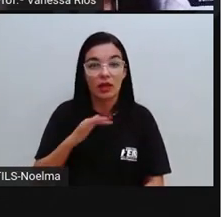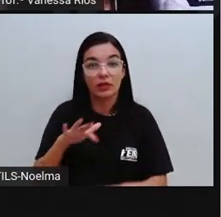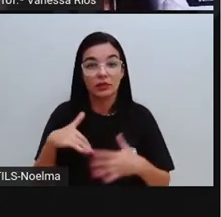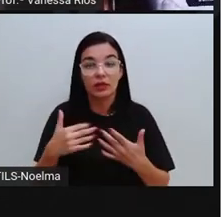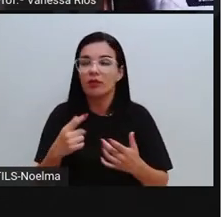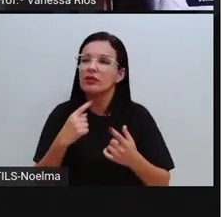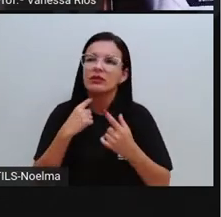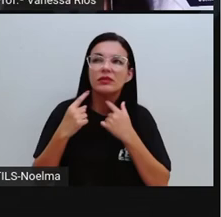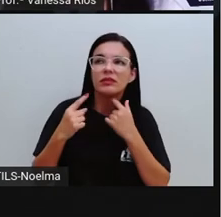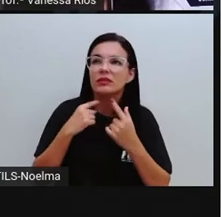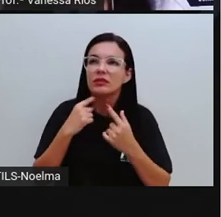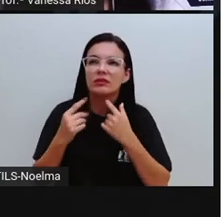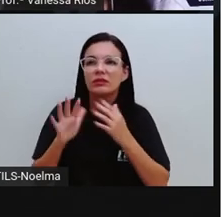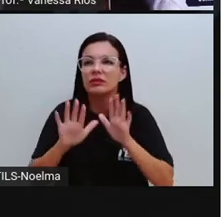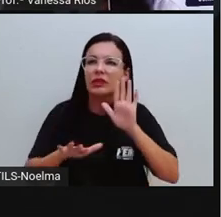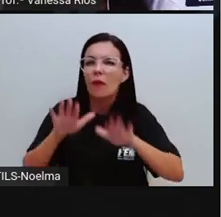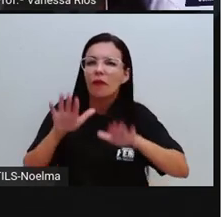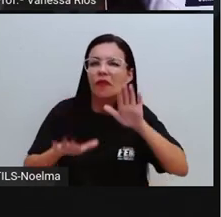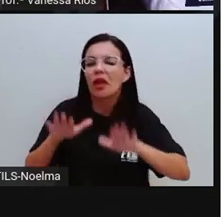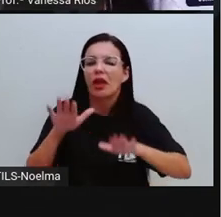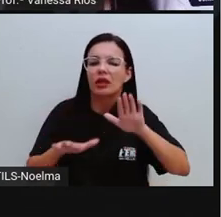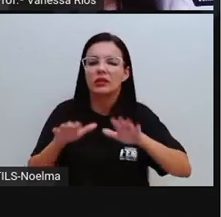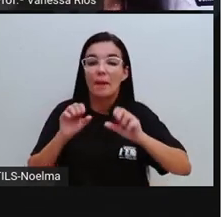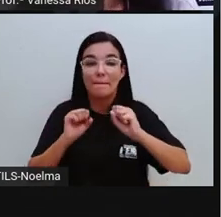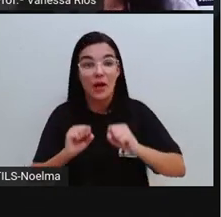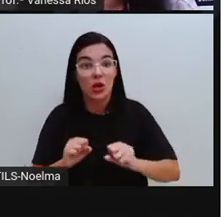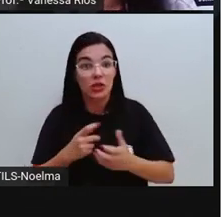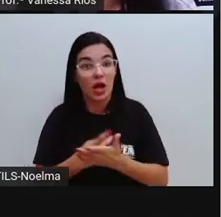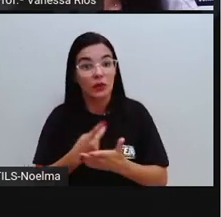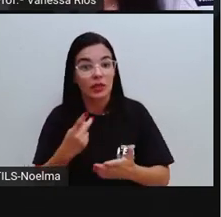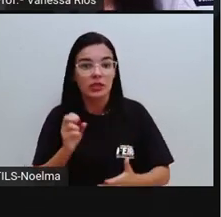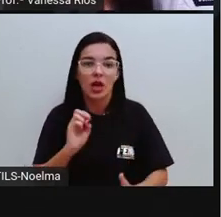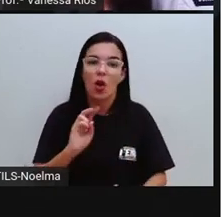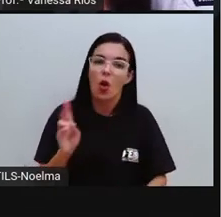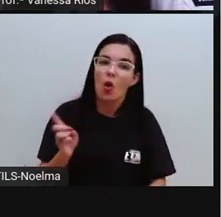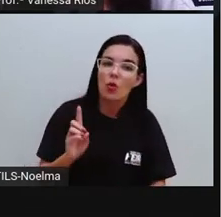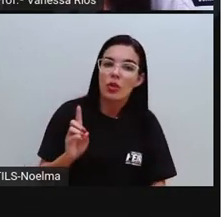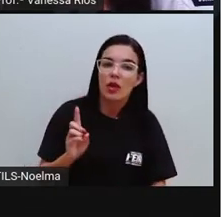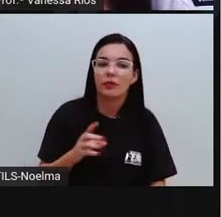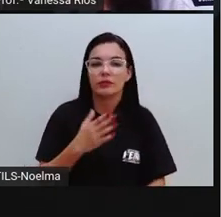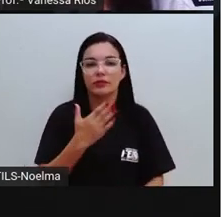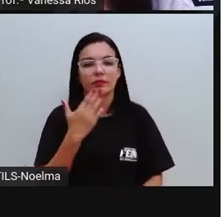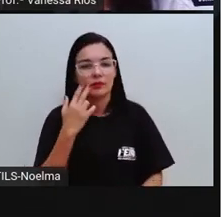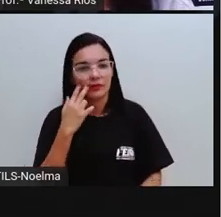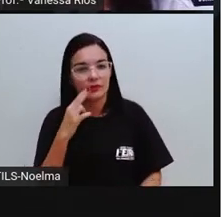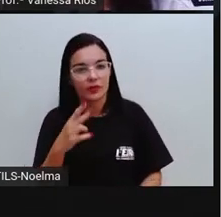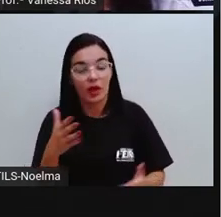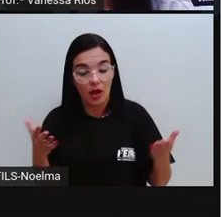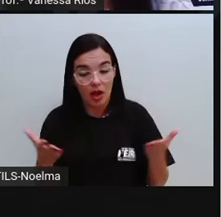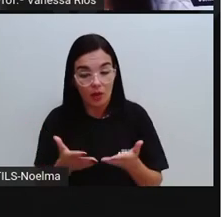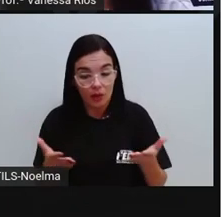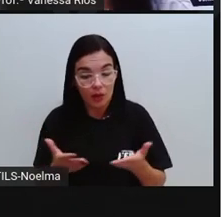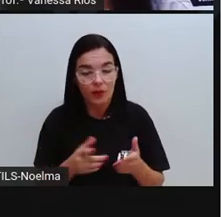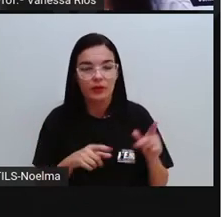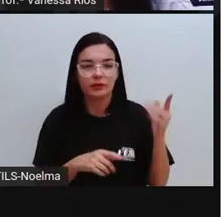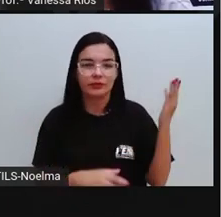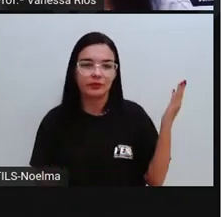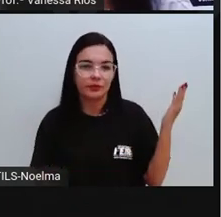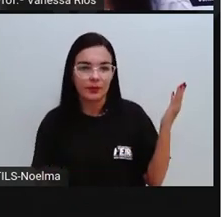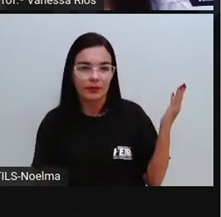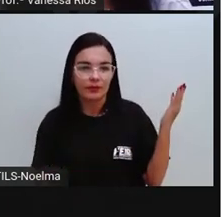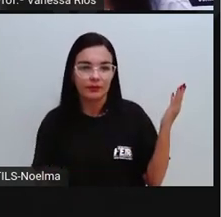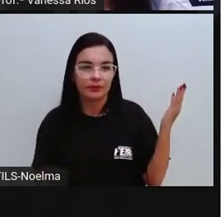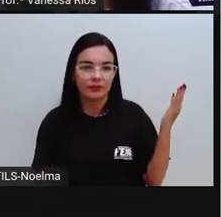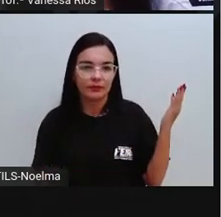suposição ou algo que pode acontecer ou não. E aqui está no tempo presente, porque tem aqui o chame. Mas a gente